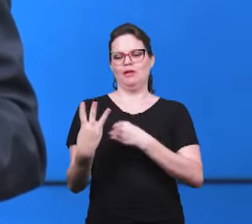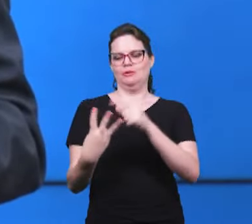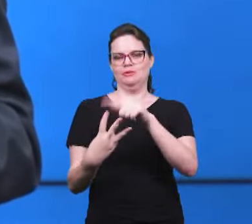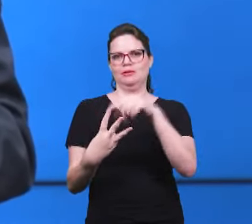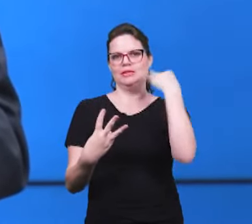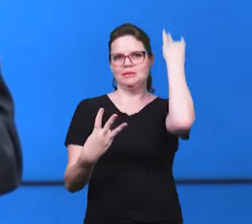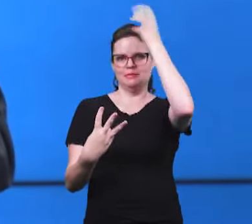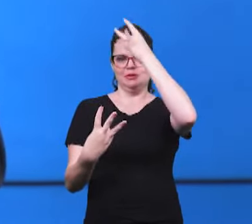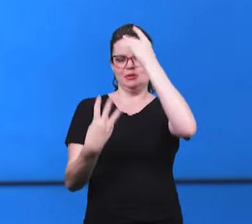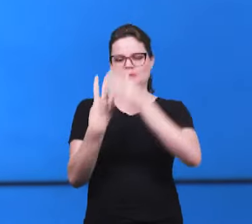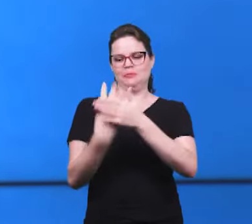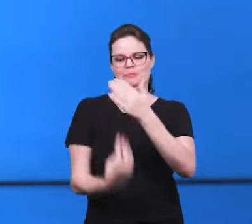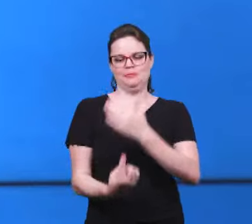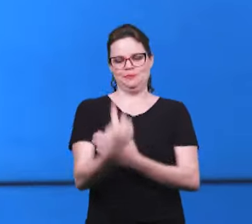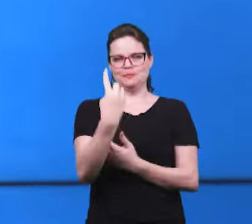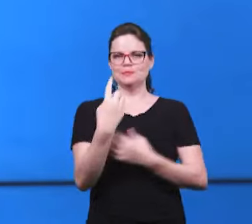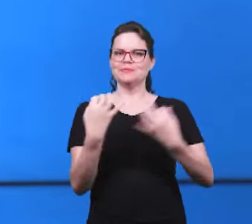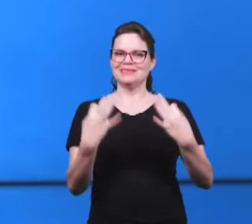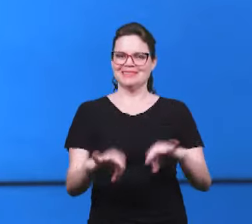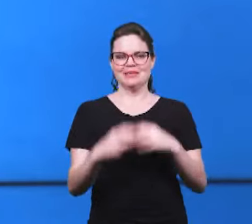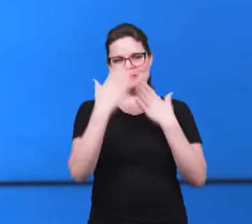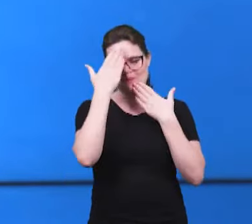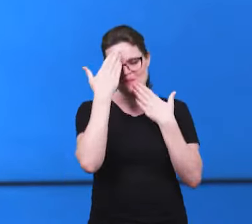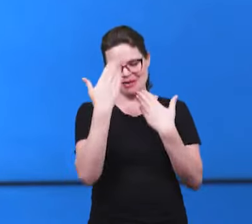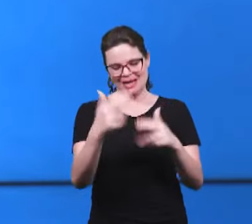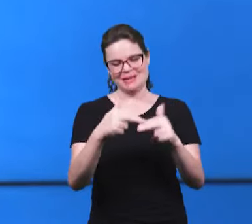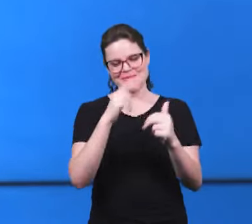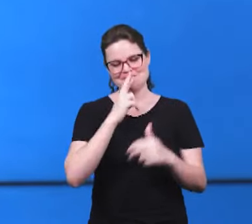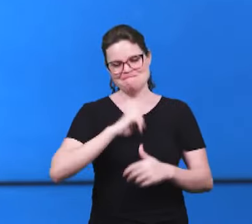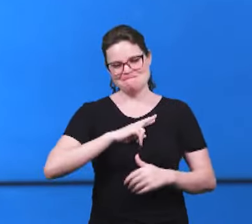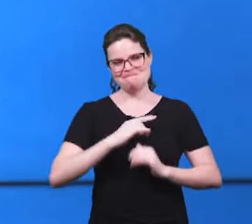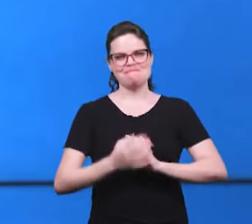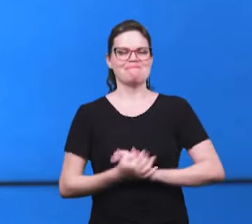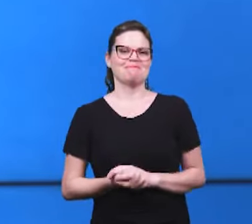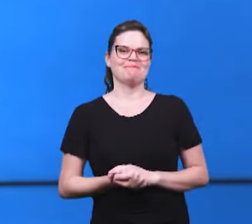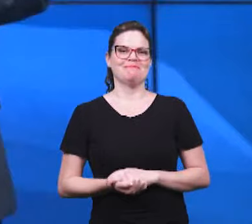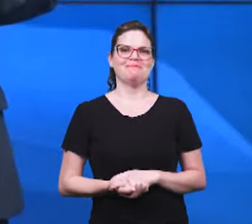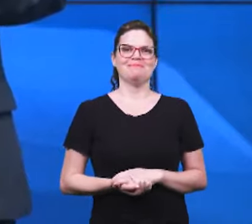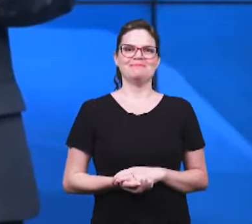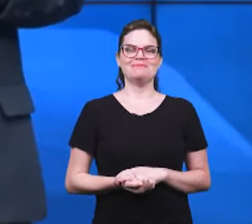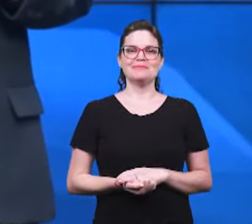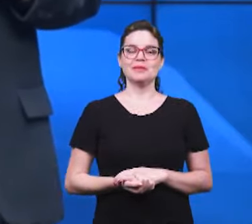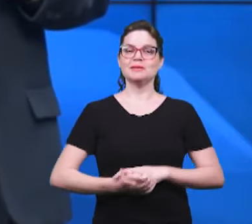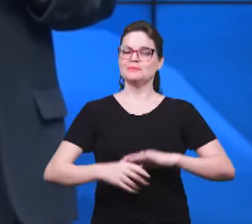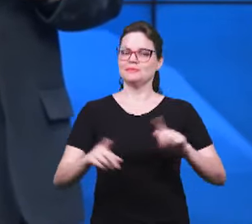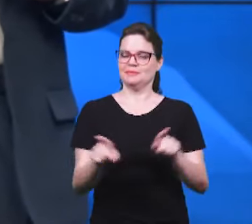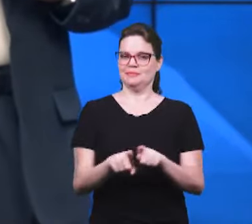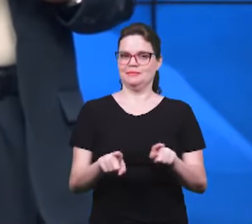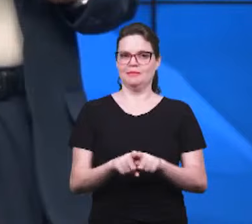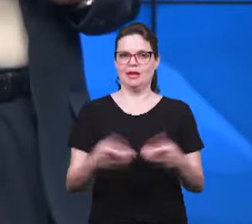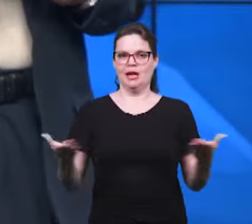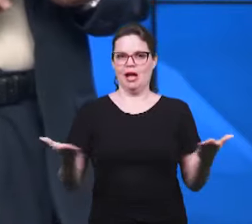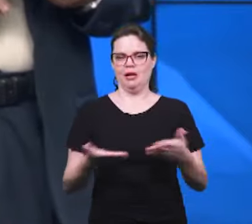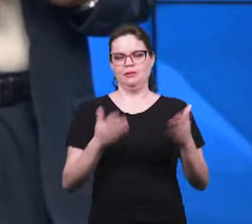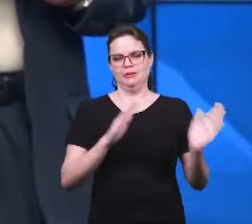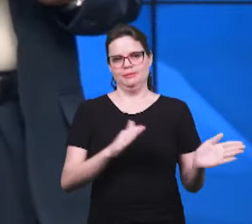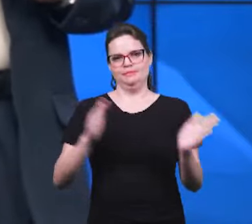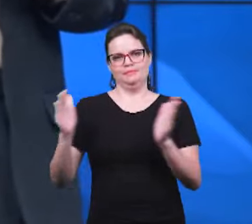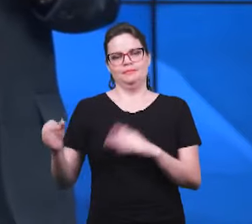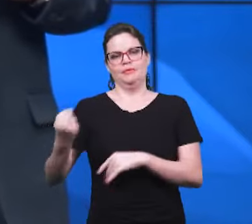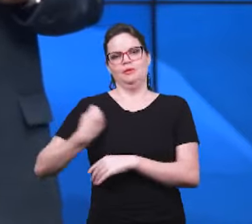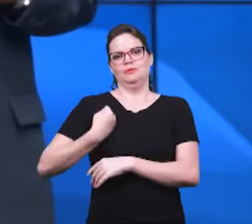Santo na resposta da irmã. Obrigado, irmã, pela sua participação. Muito bem, irmãos, agora passamos para a